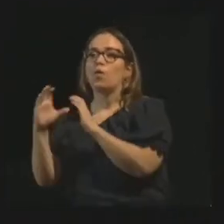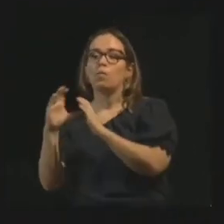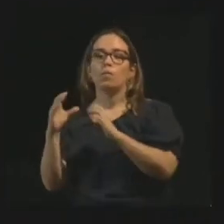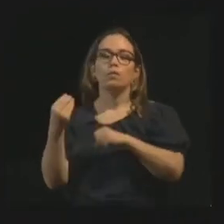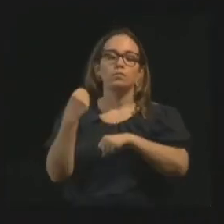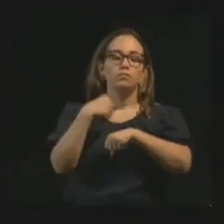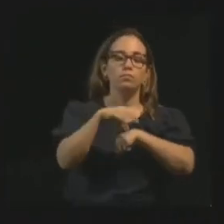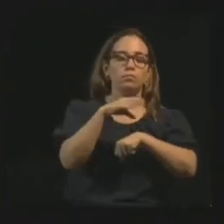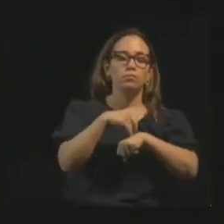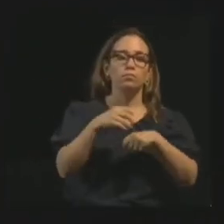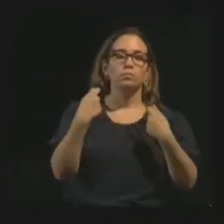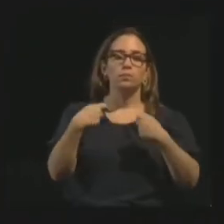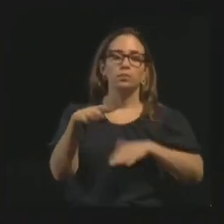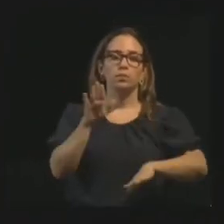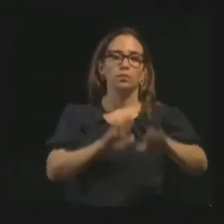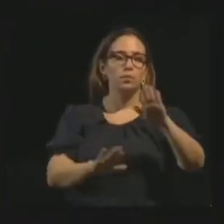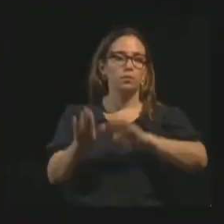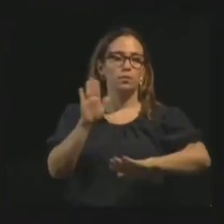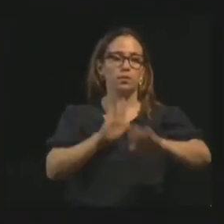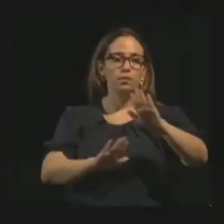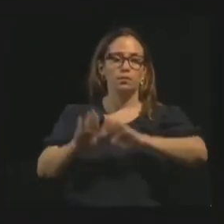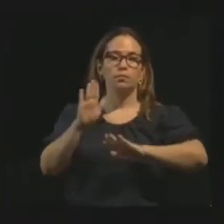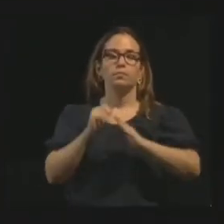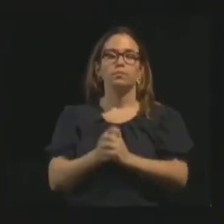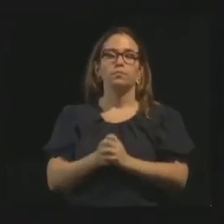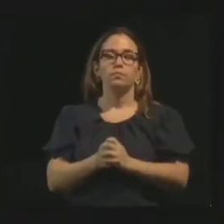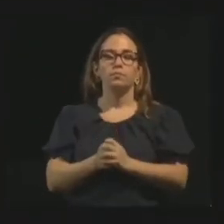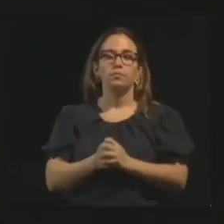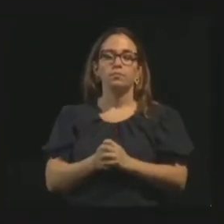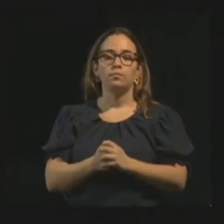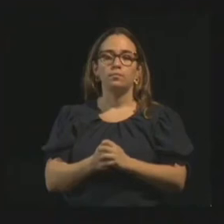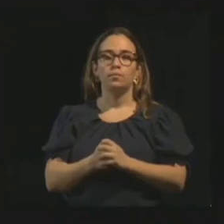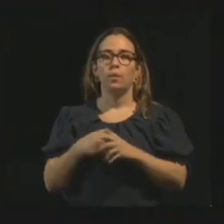eu li de uma cautela a mais. Porque,